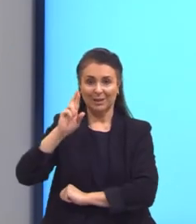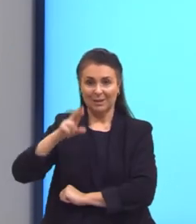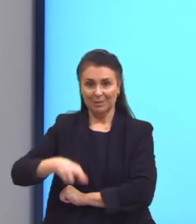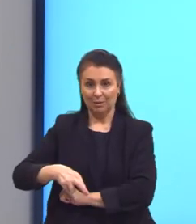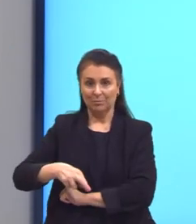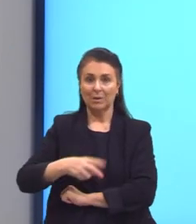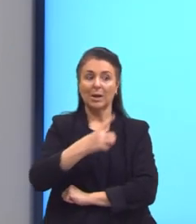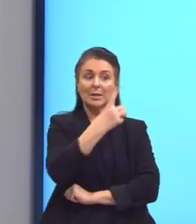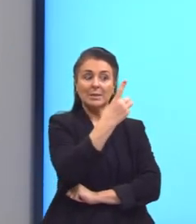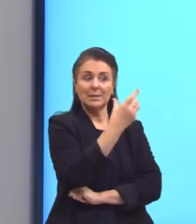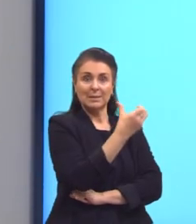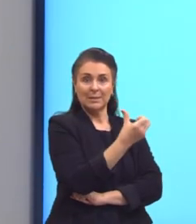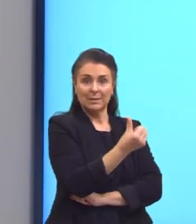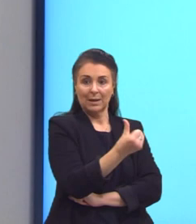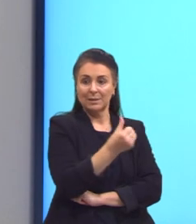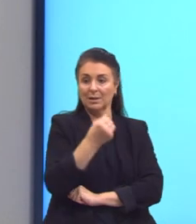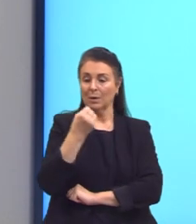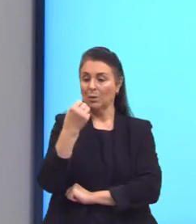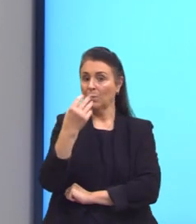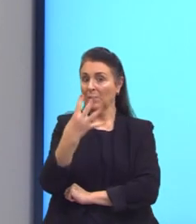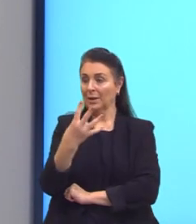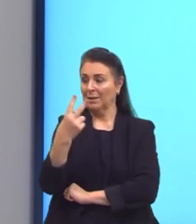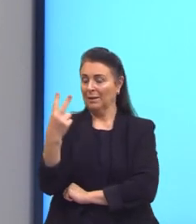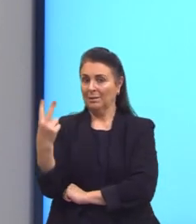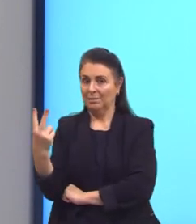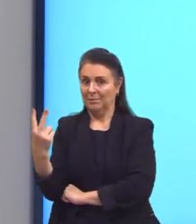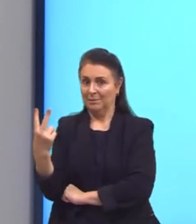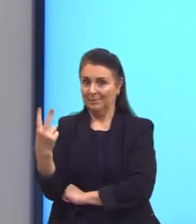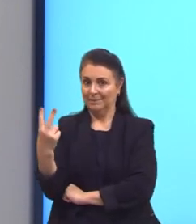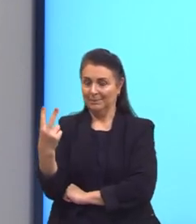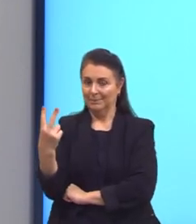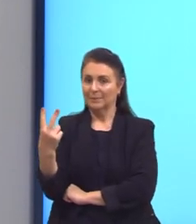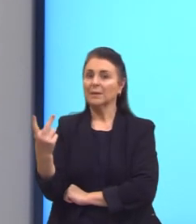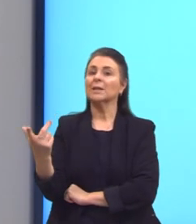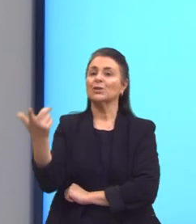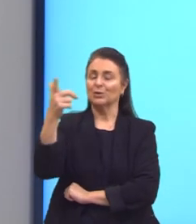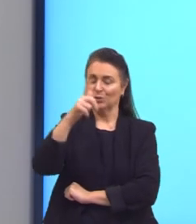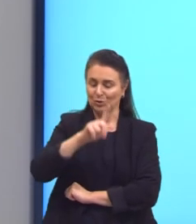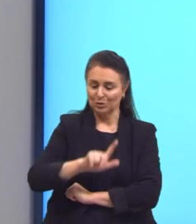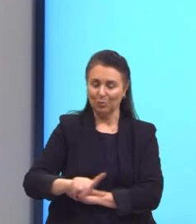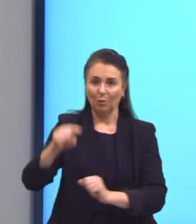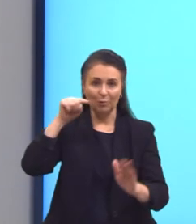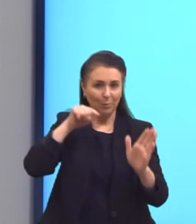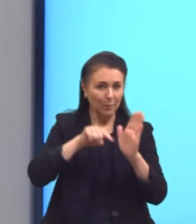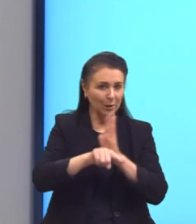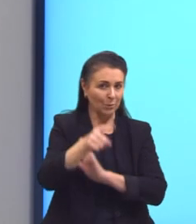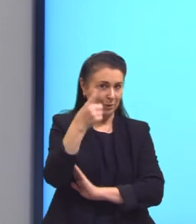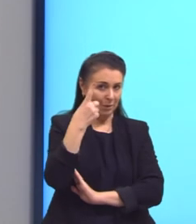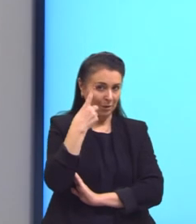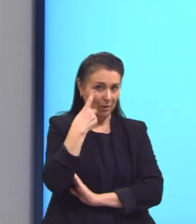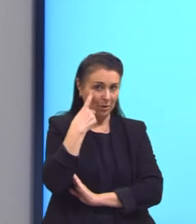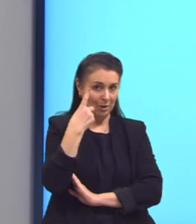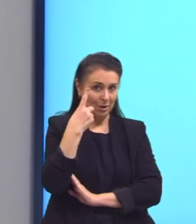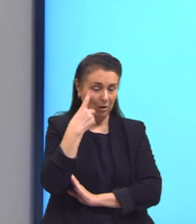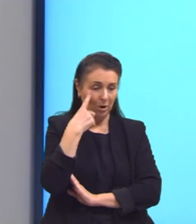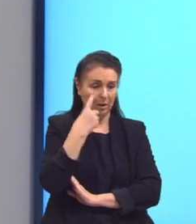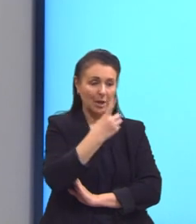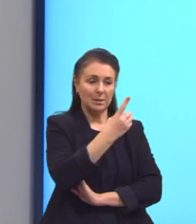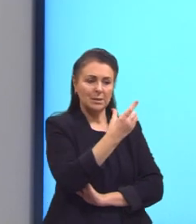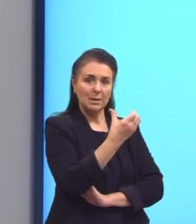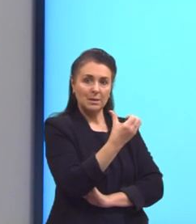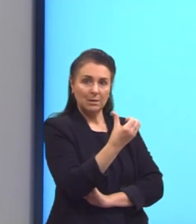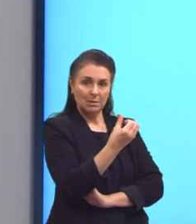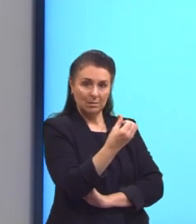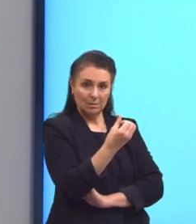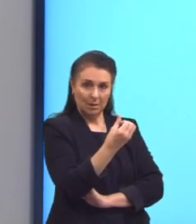16 para 42. Vamos voltar lá na nossa questão e ver aqui. Eu tinha 16